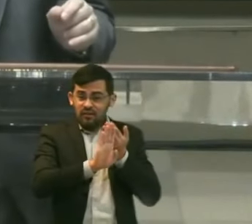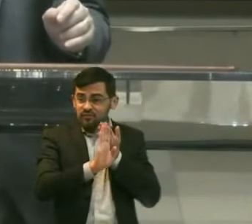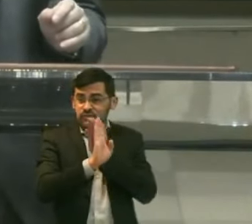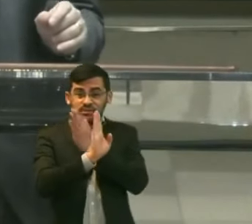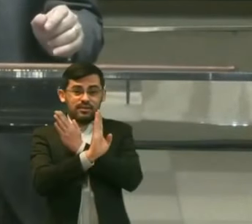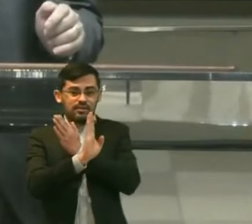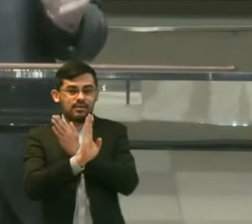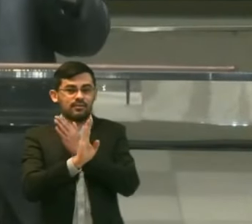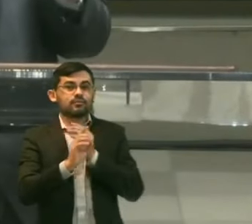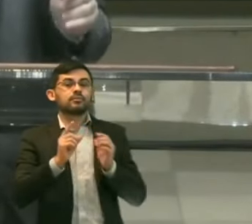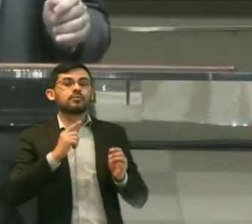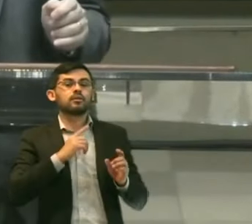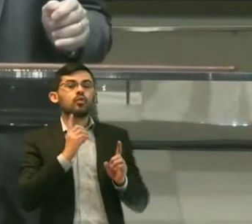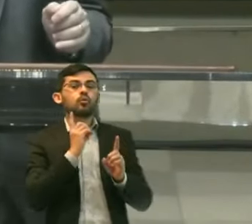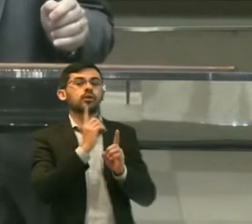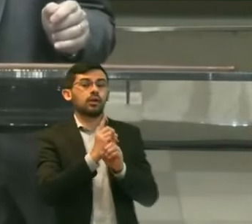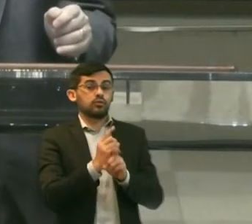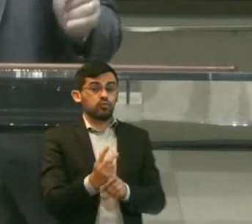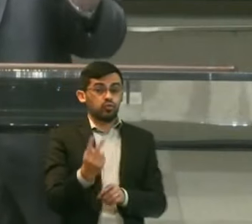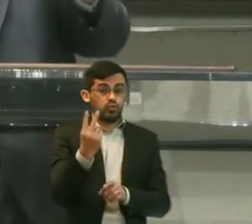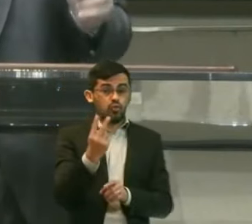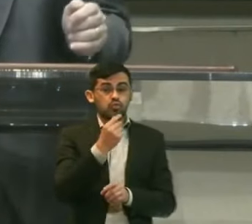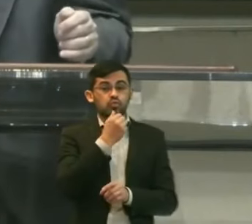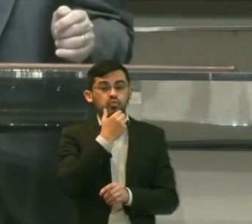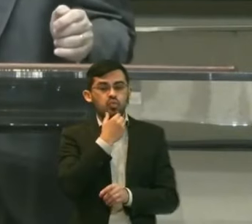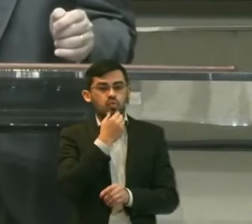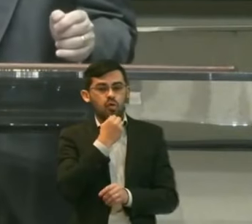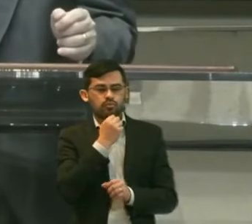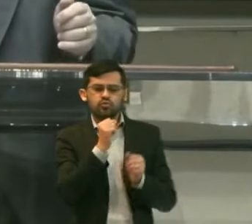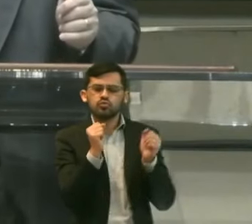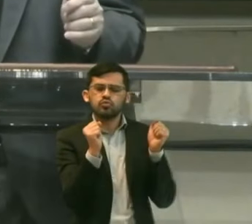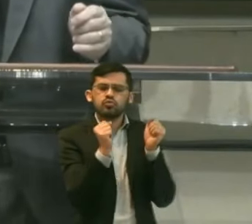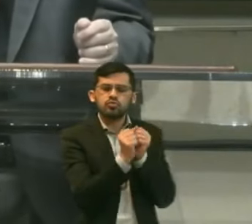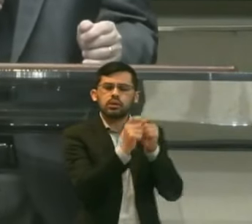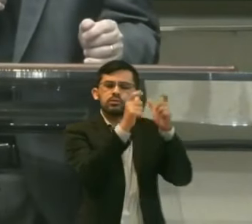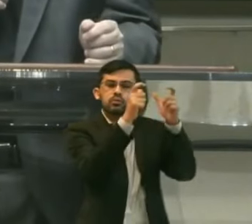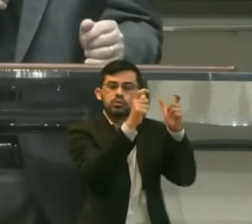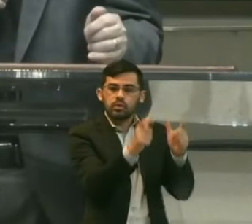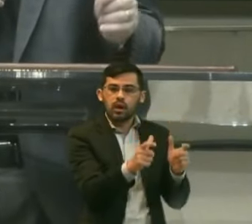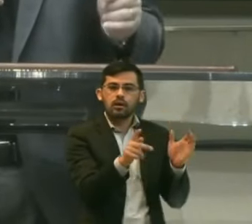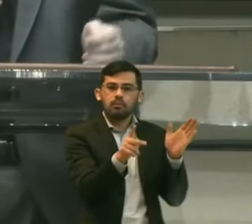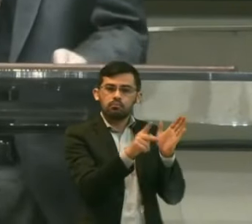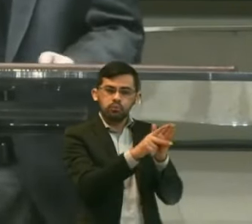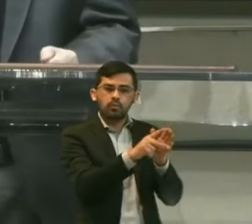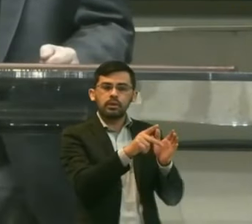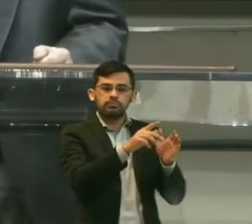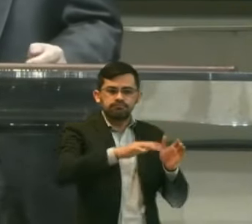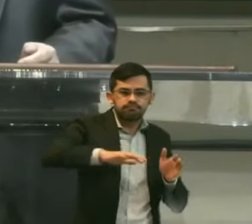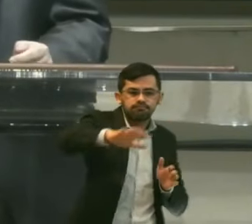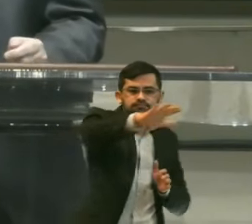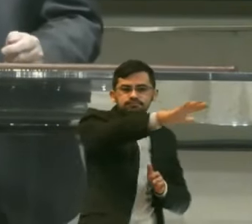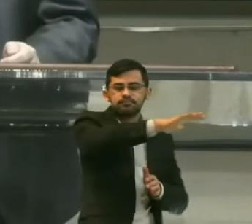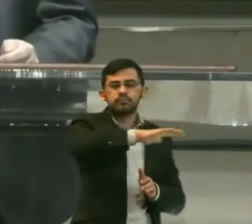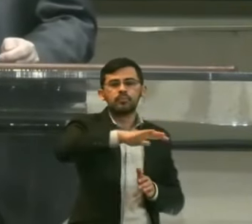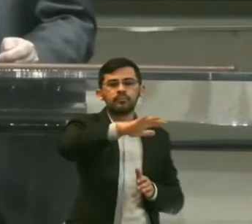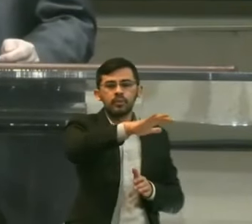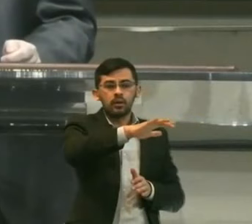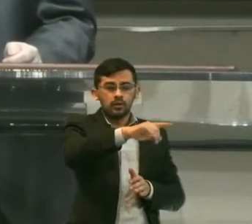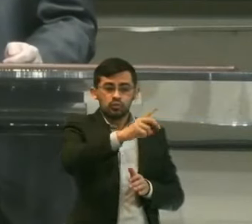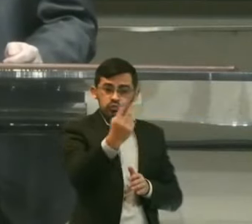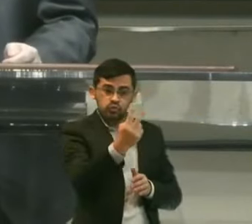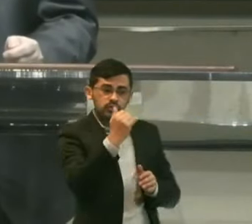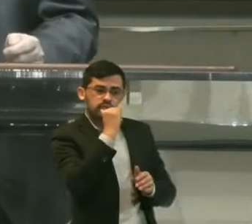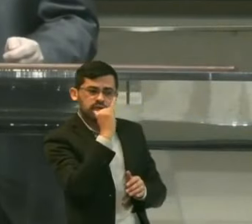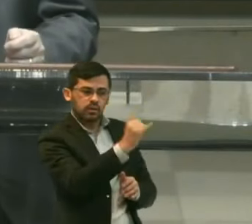Encontrará Dois homens Junto ao túmulo De Raquel No território De Benjamin E Zelza Eles